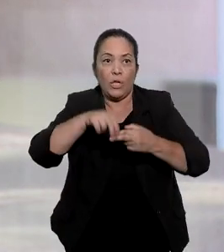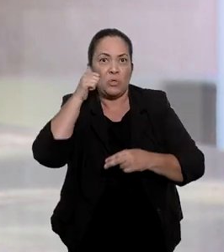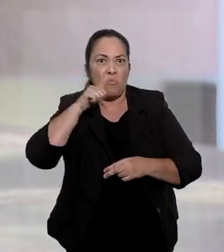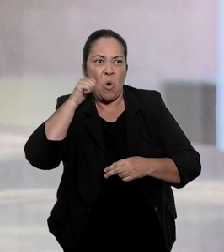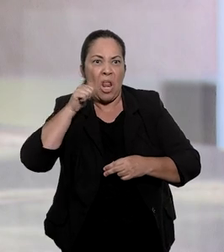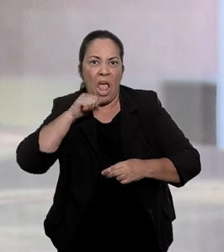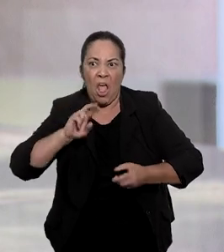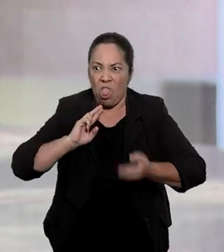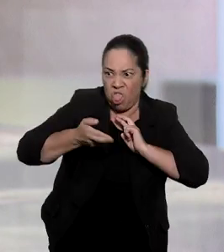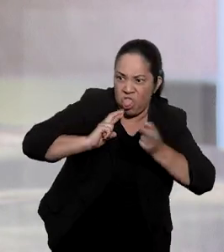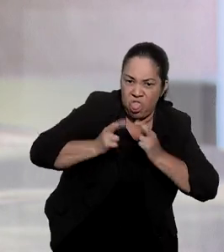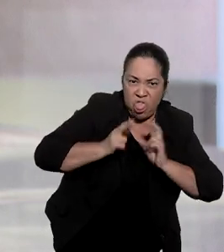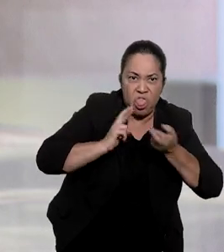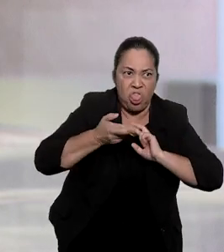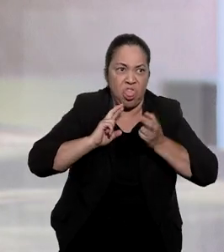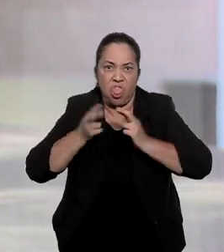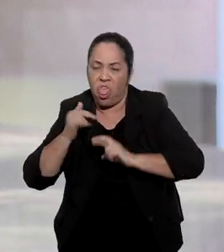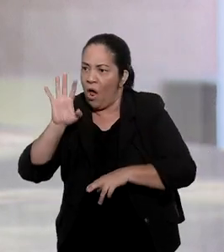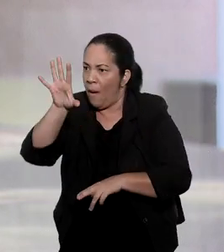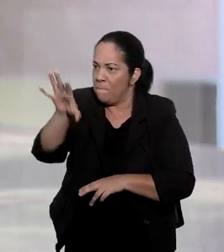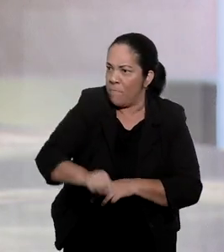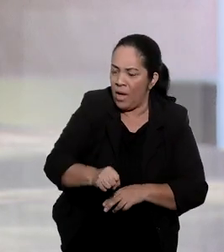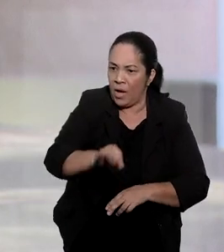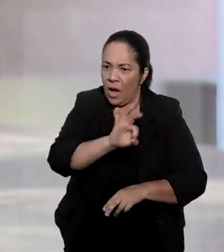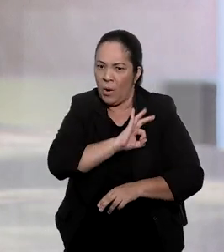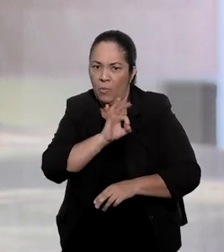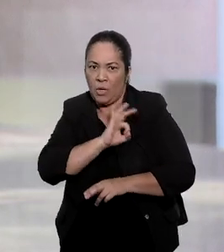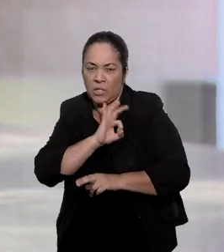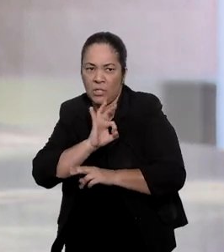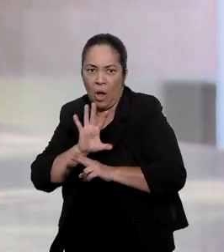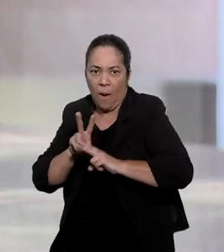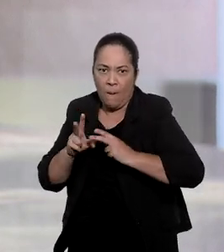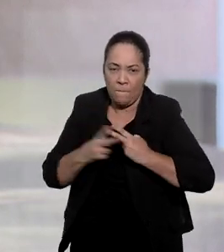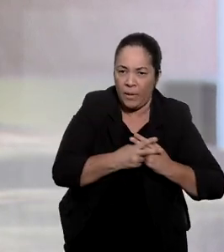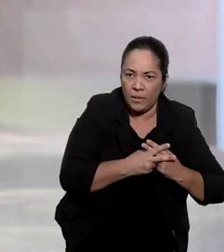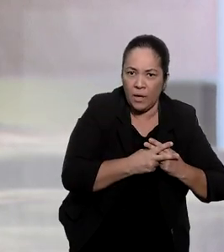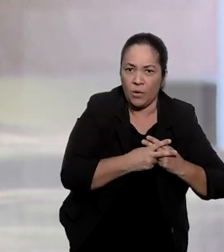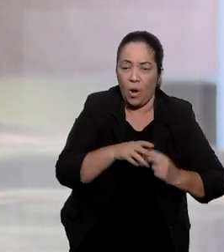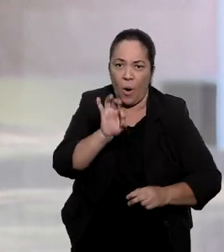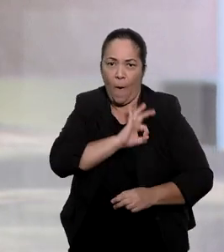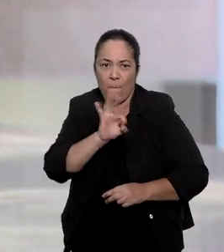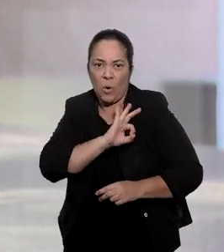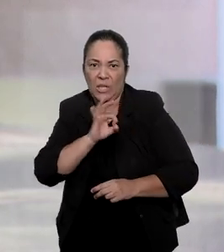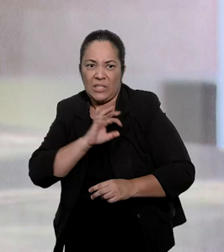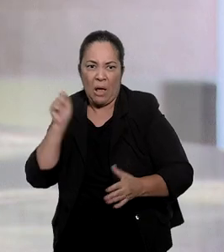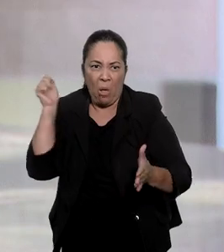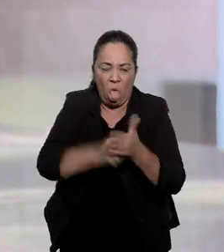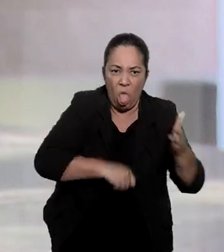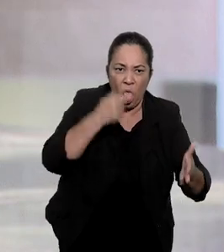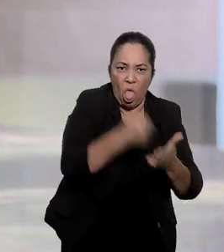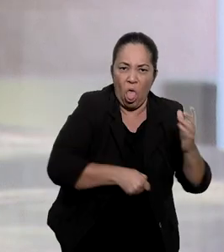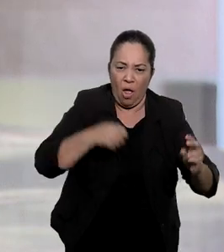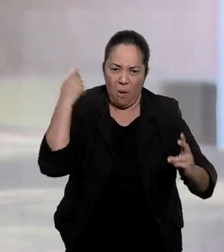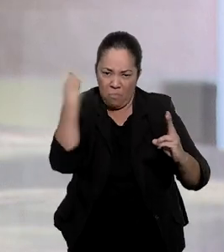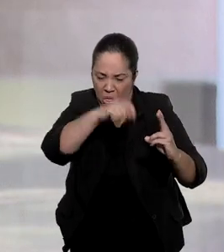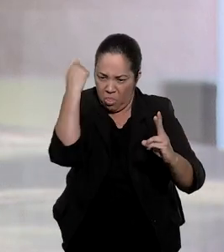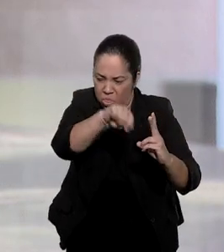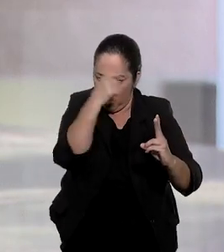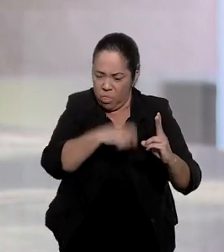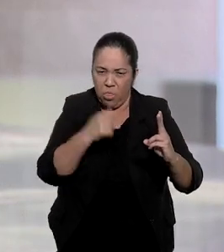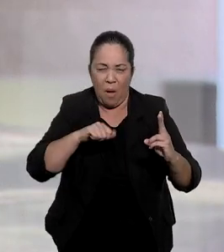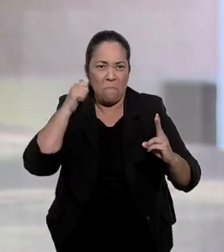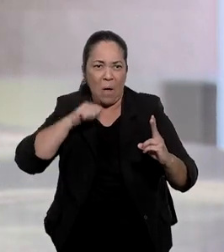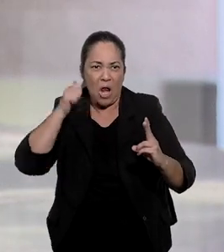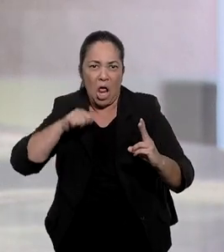presas se rebelaram e fizeram um carcereiro de refém. Em resposta, os agentes agrediram e feriram várias detentas, com chutes,